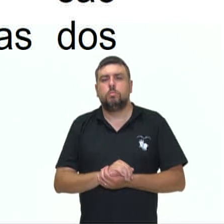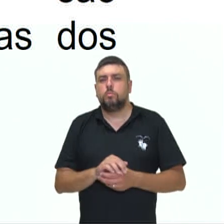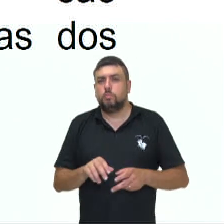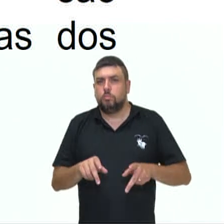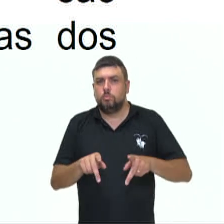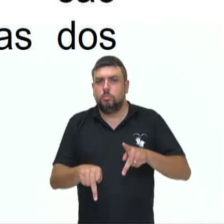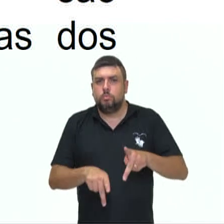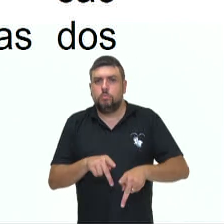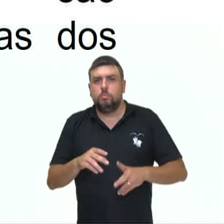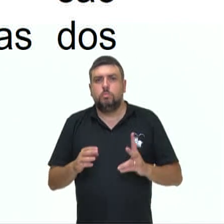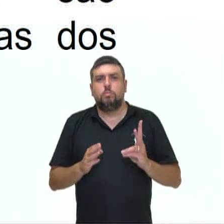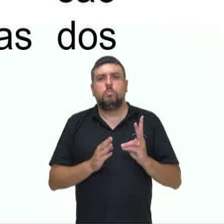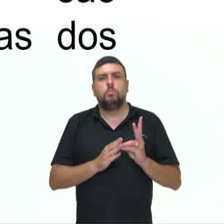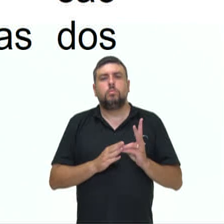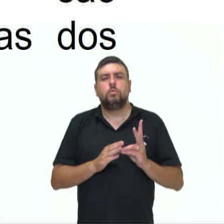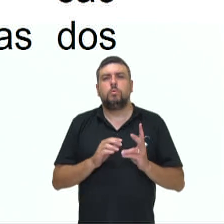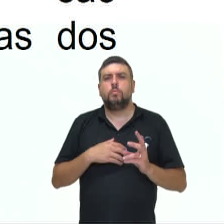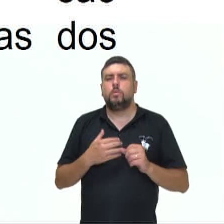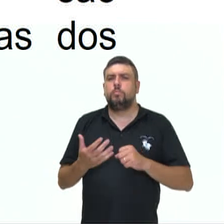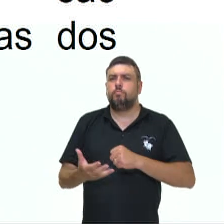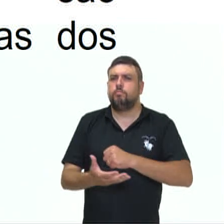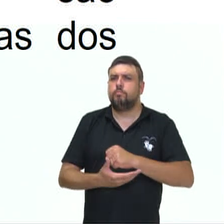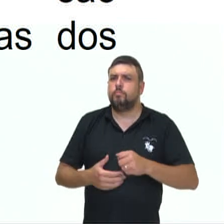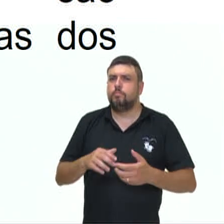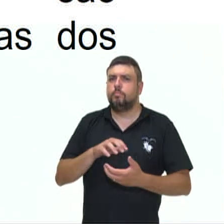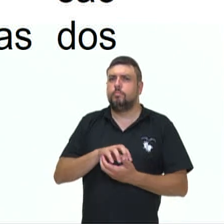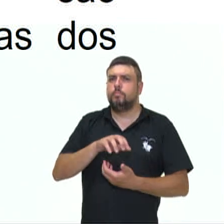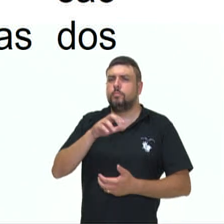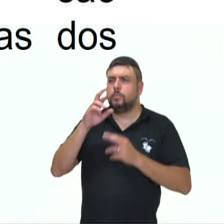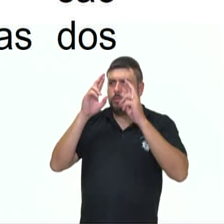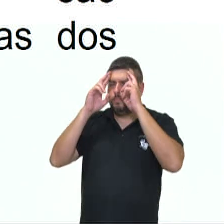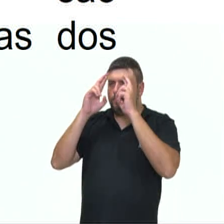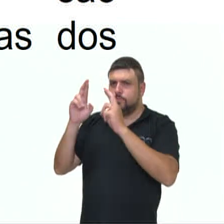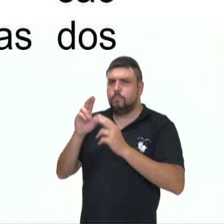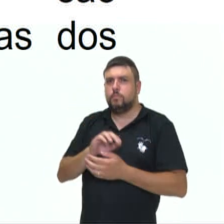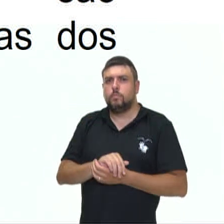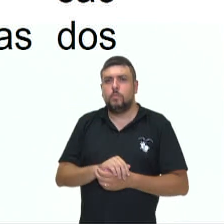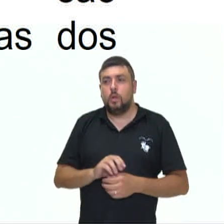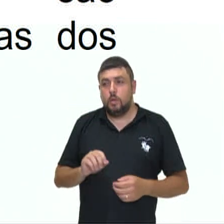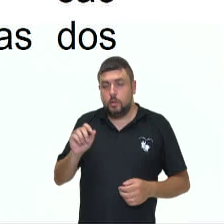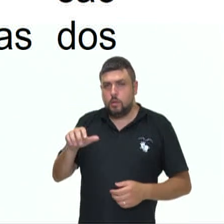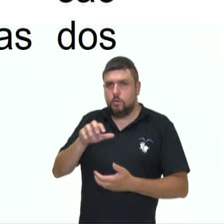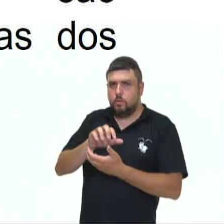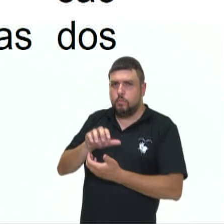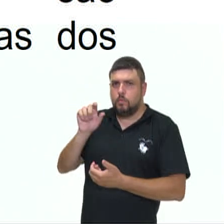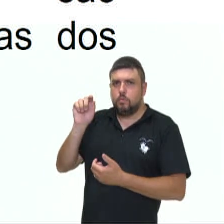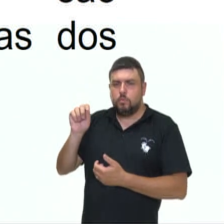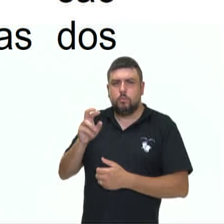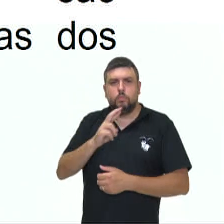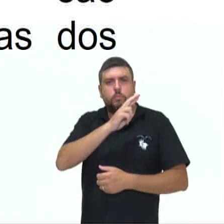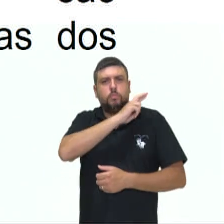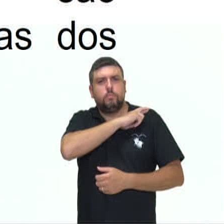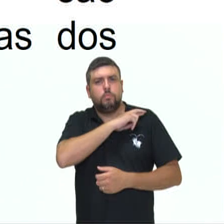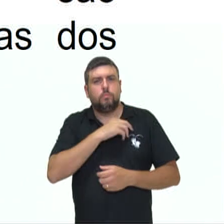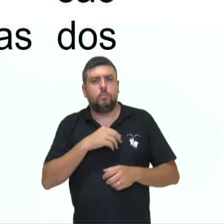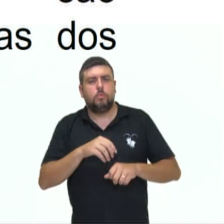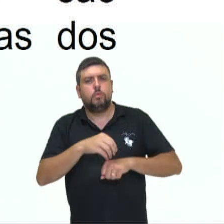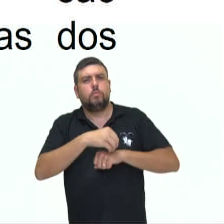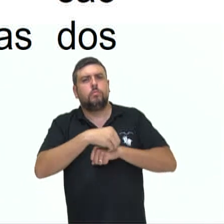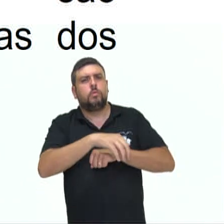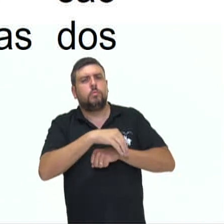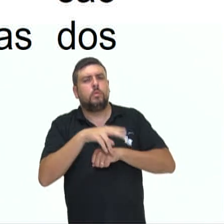fundamental o respeito aos mais velhos, que geralmente são responsáveis por contar histórias dos